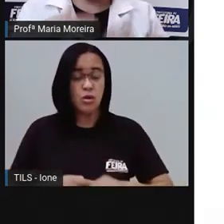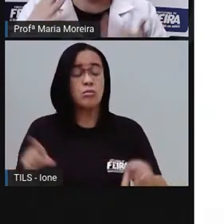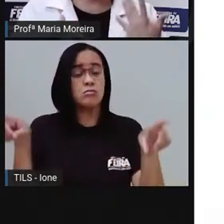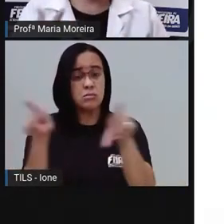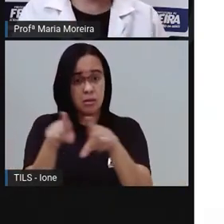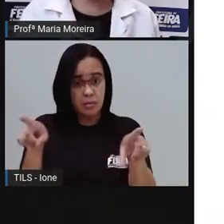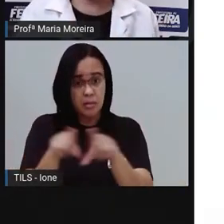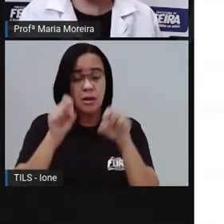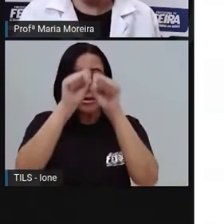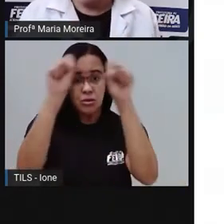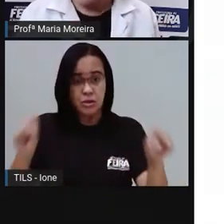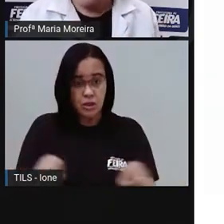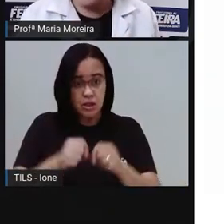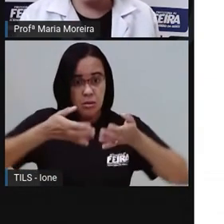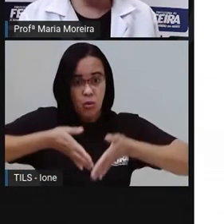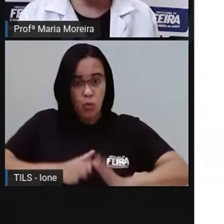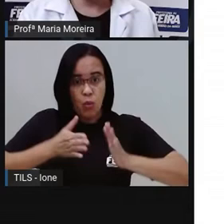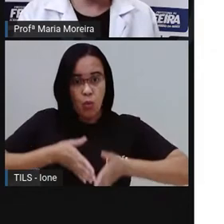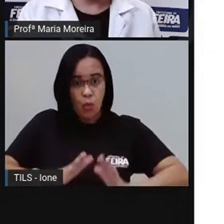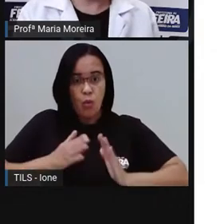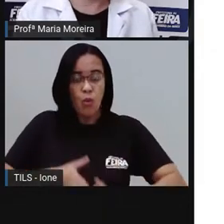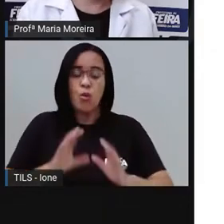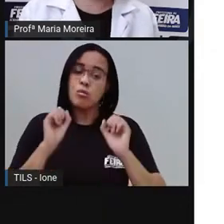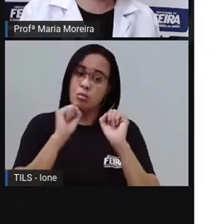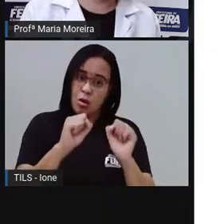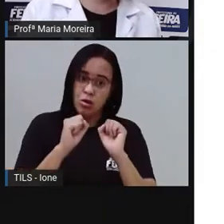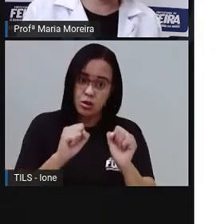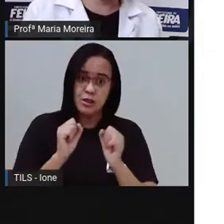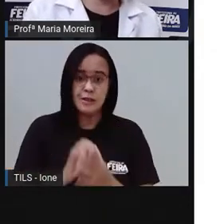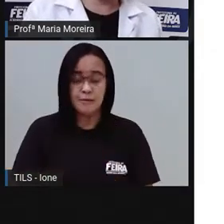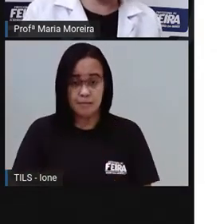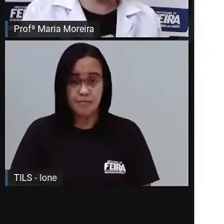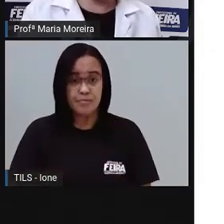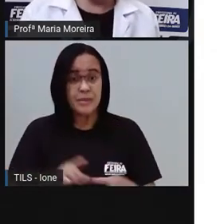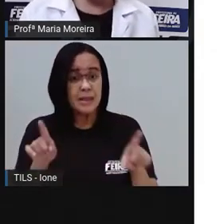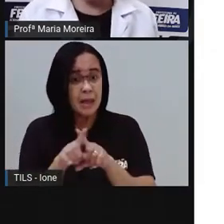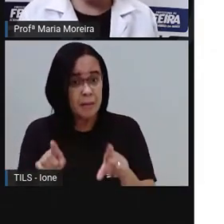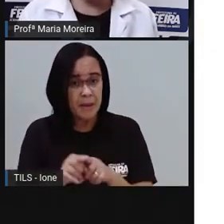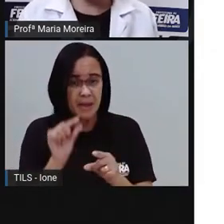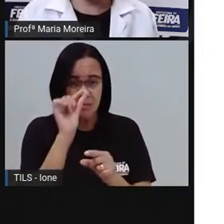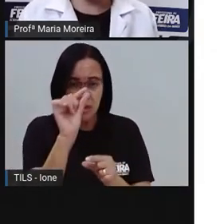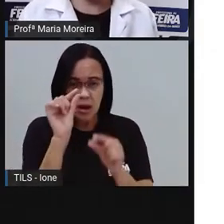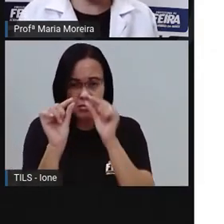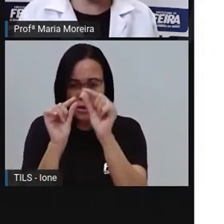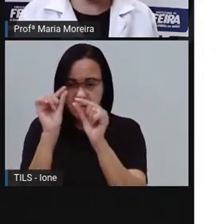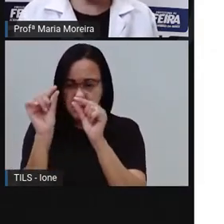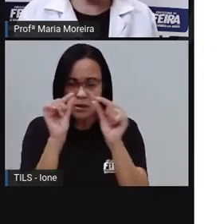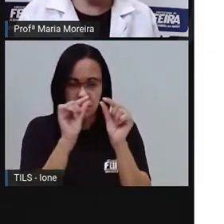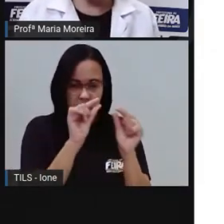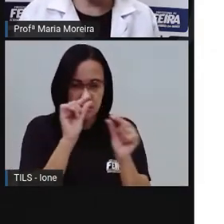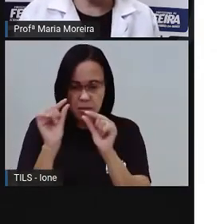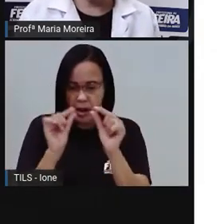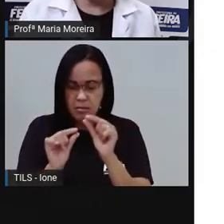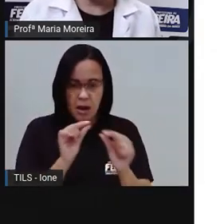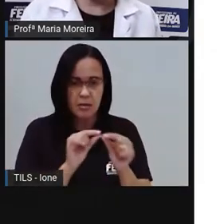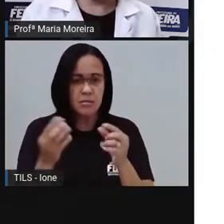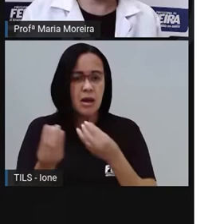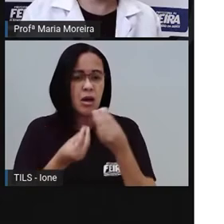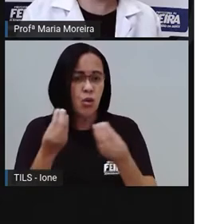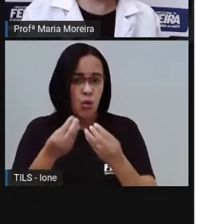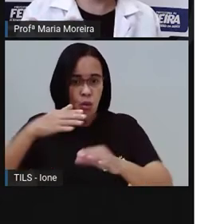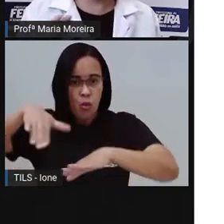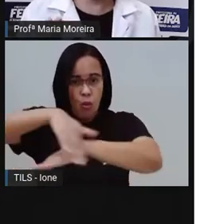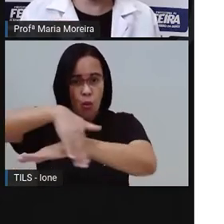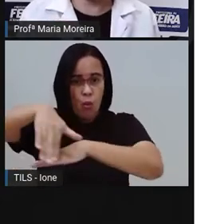acaba passando meio que despercebida, né? Bom, as partículas mais grossas sujam ruas e telhados, né?